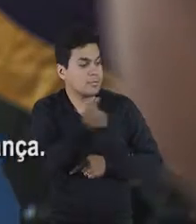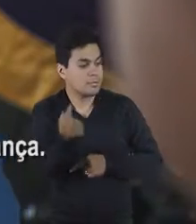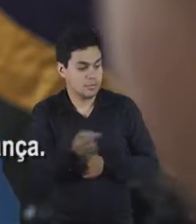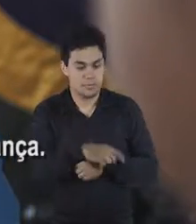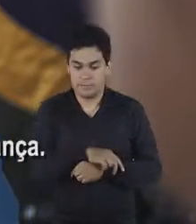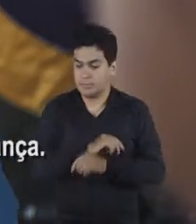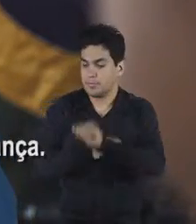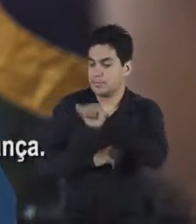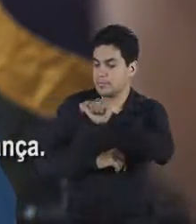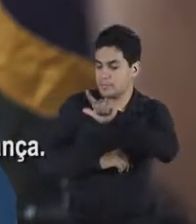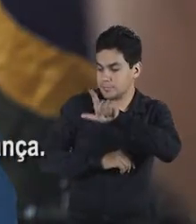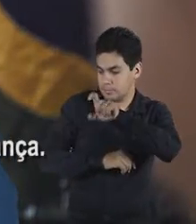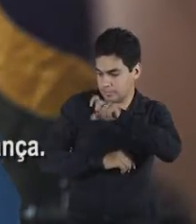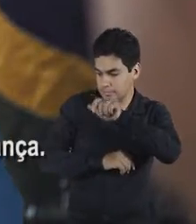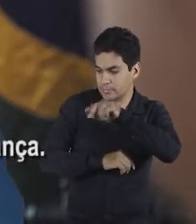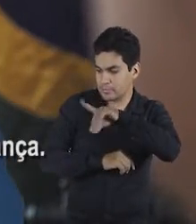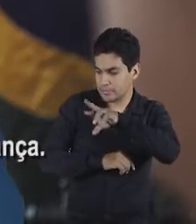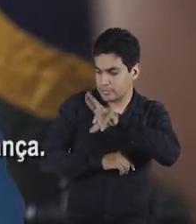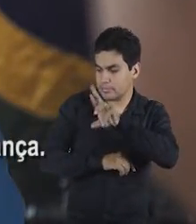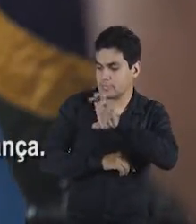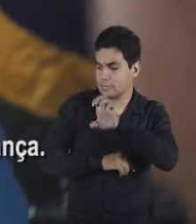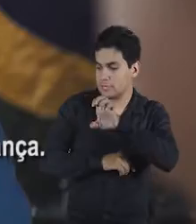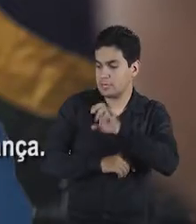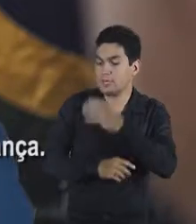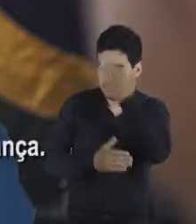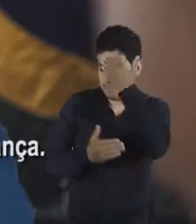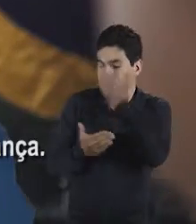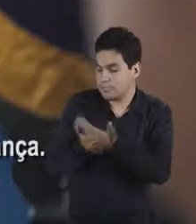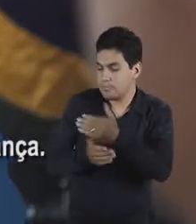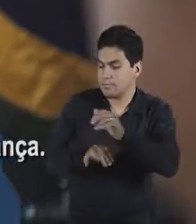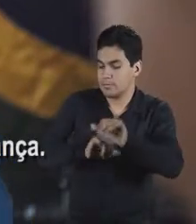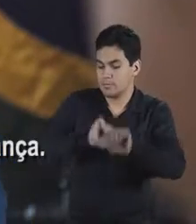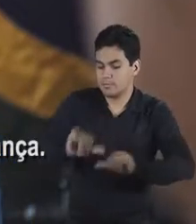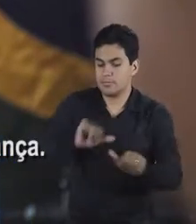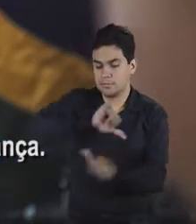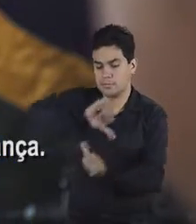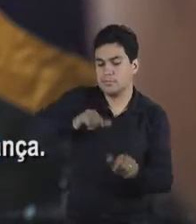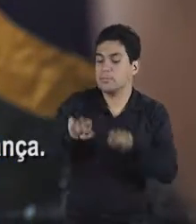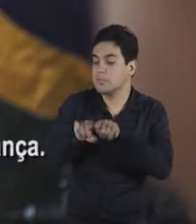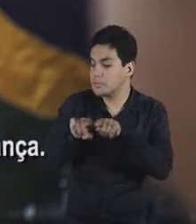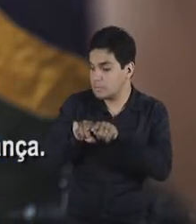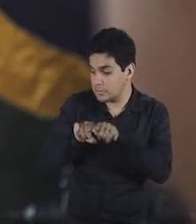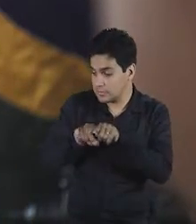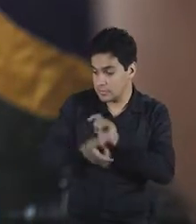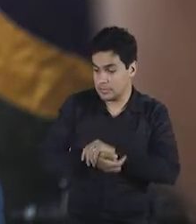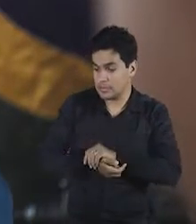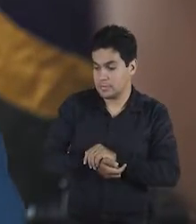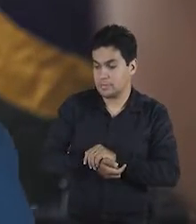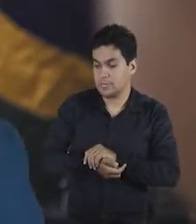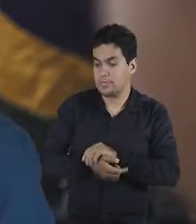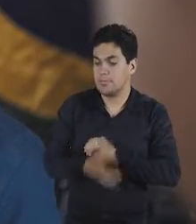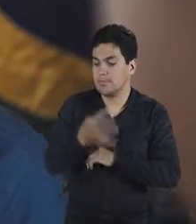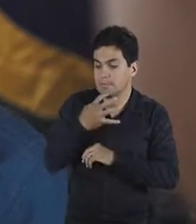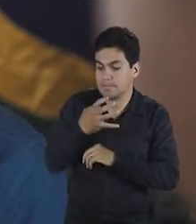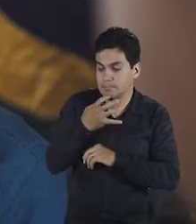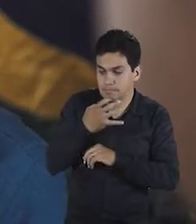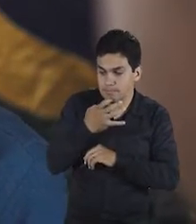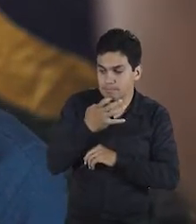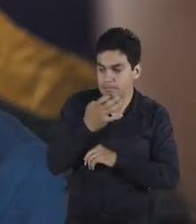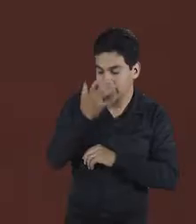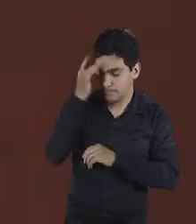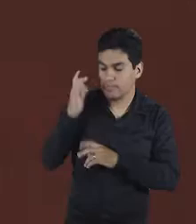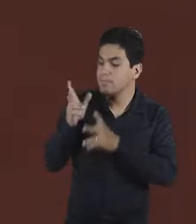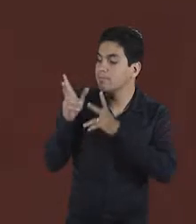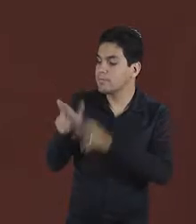Alexandre, eu acredito no poder da transformação e no poder da mudança. E quando eu conheço pessoas